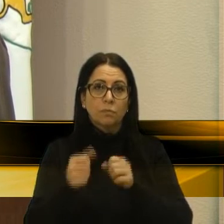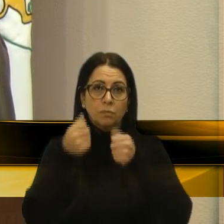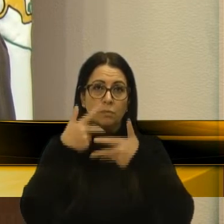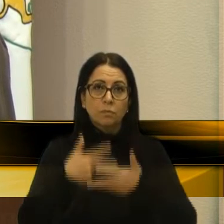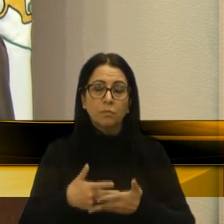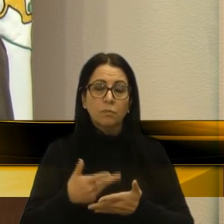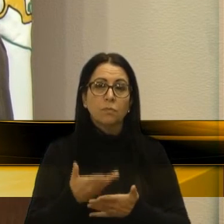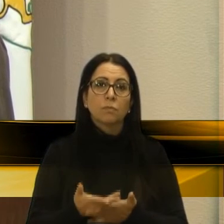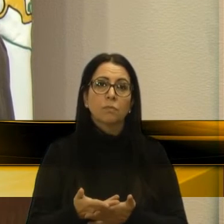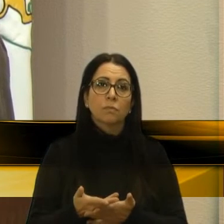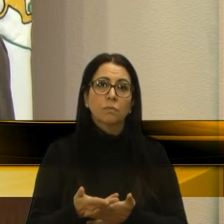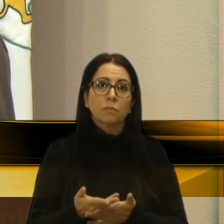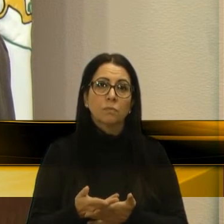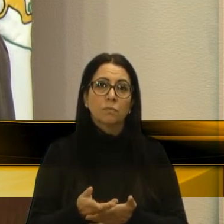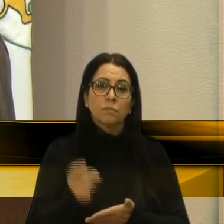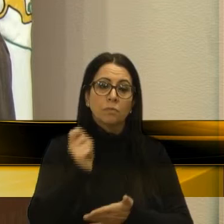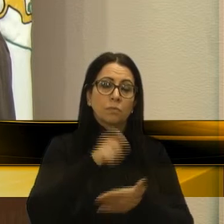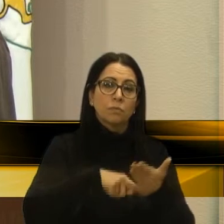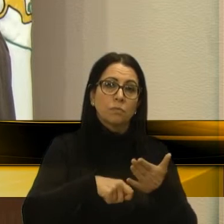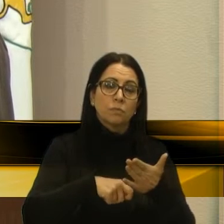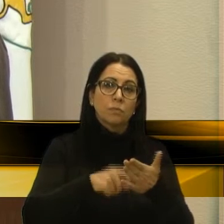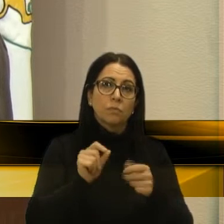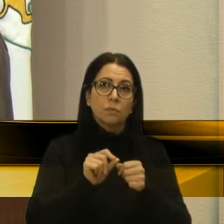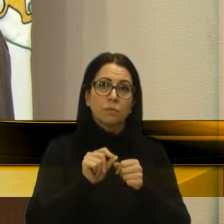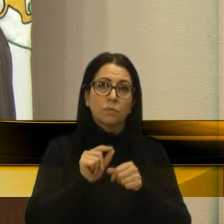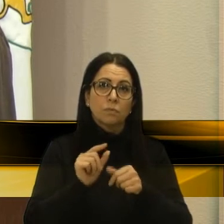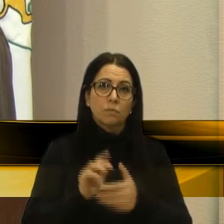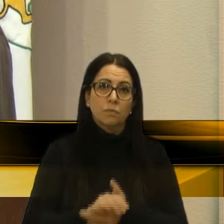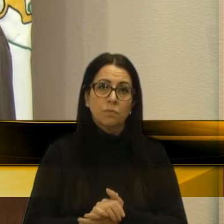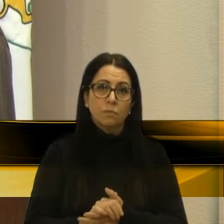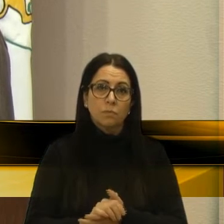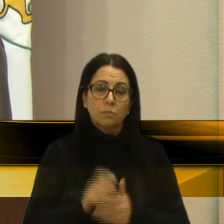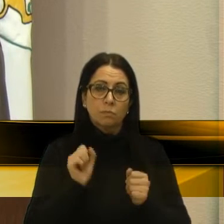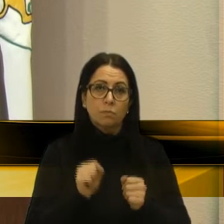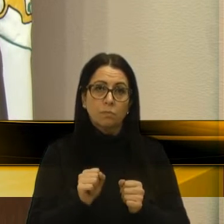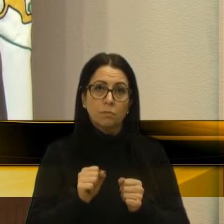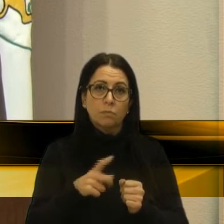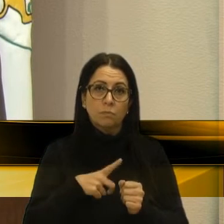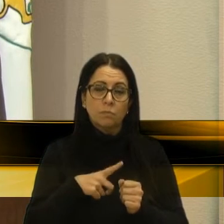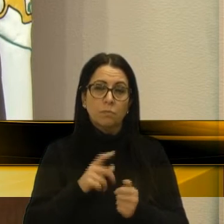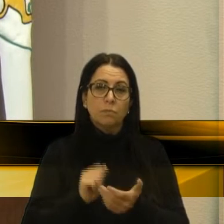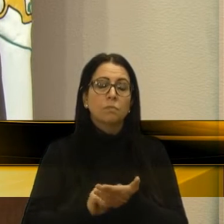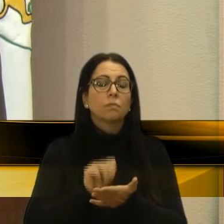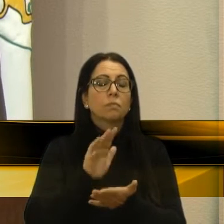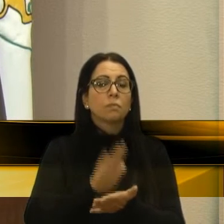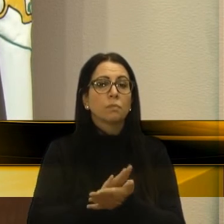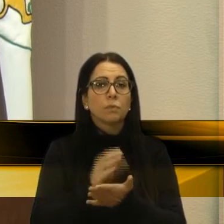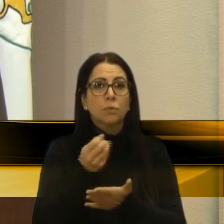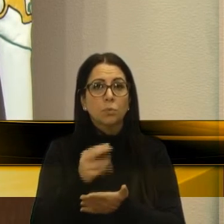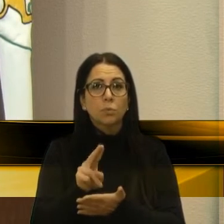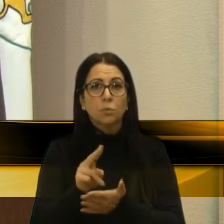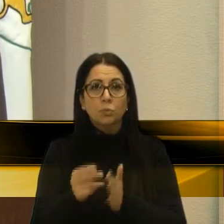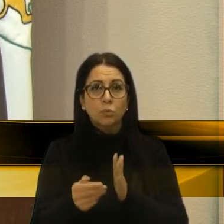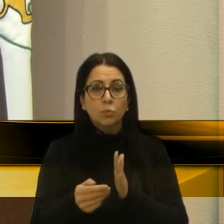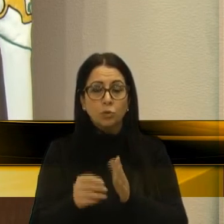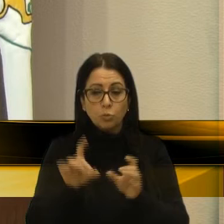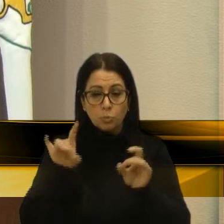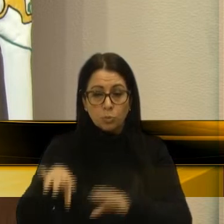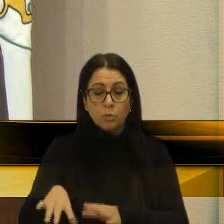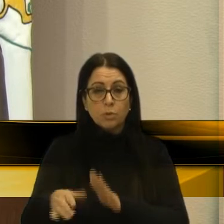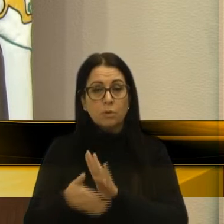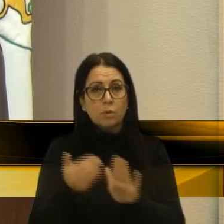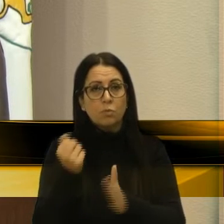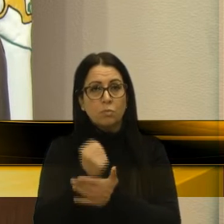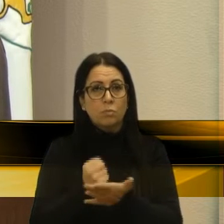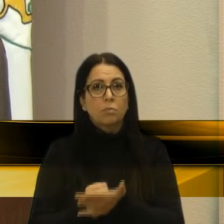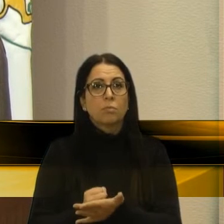então, as sanções que serão aplicadas, podendo chegar à multa, ou a rescisão, do contrato.